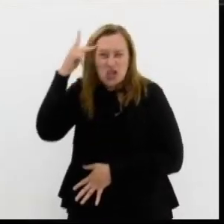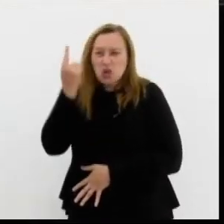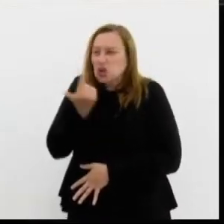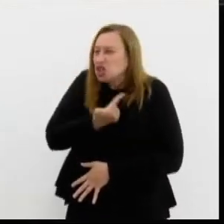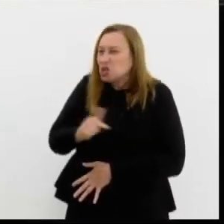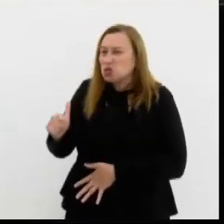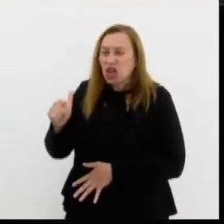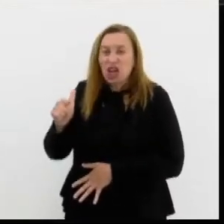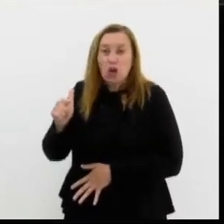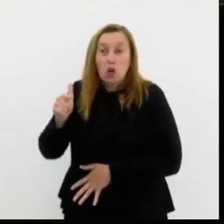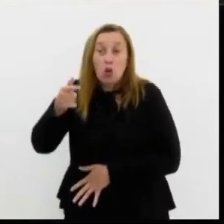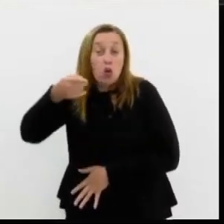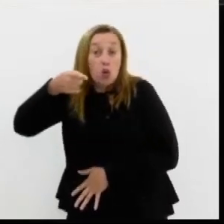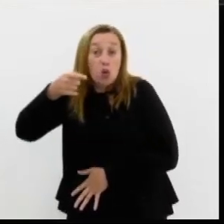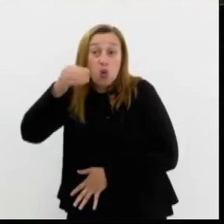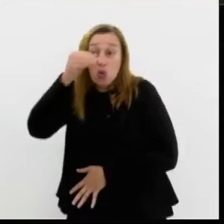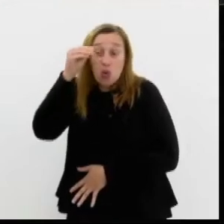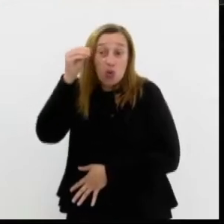dignidade do que ele.